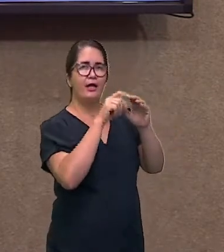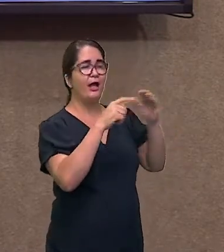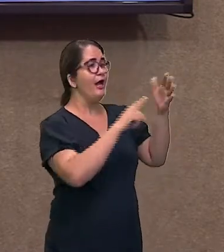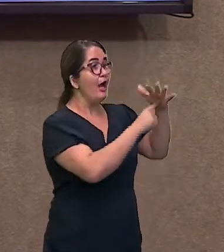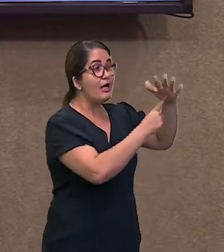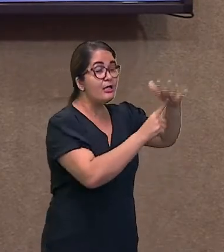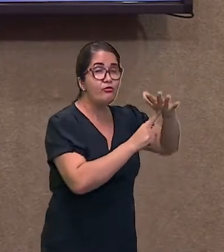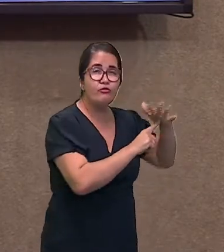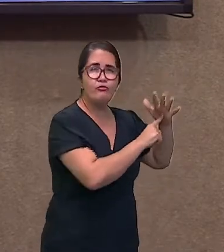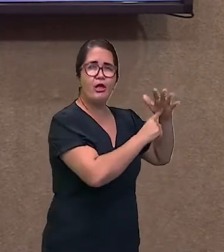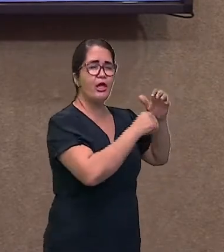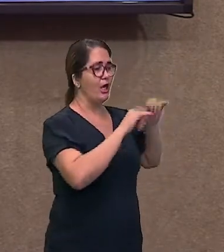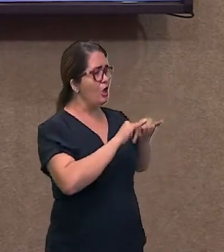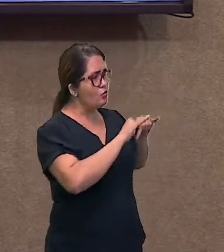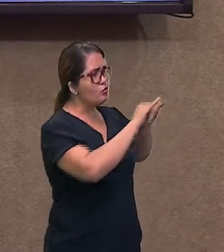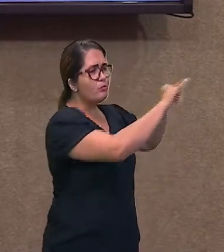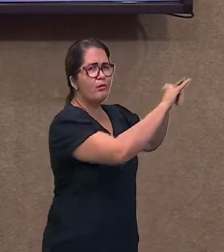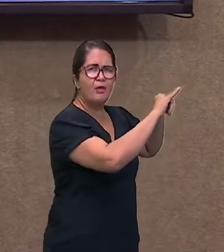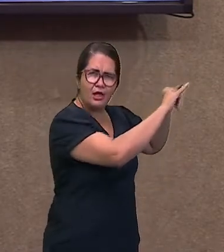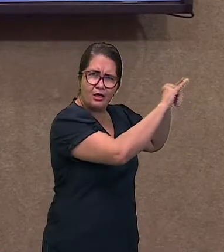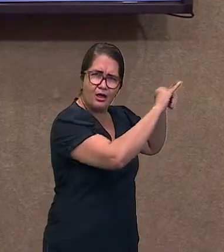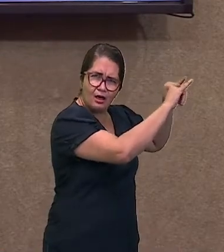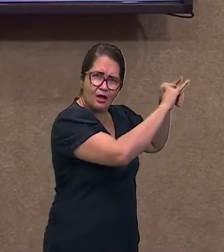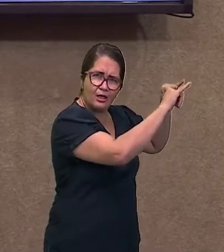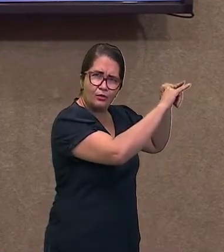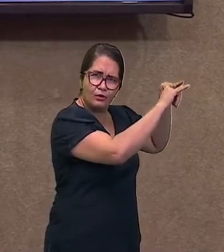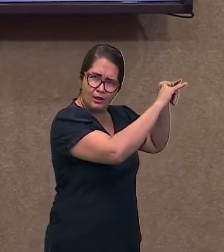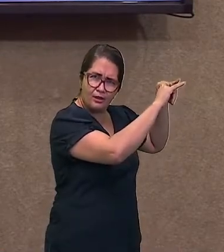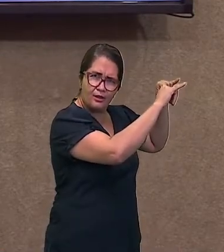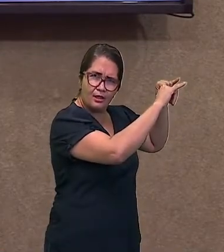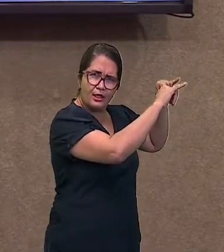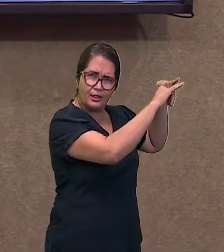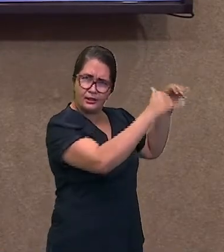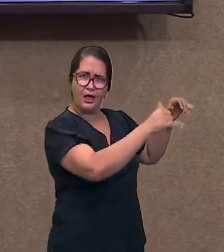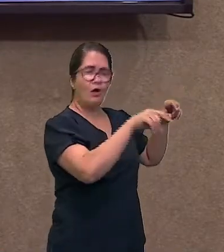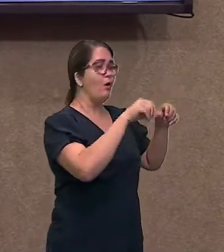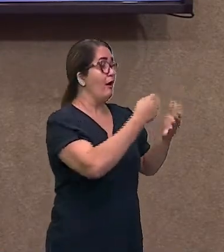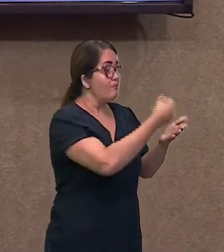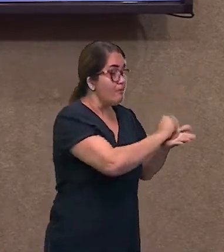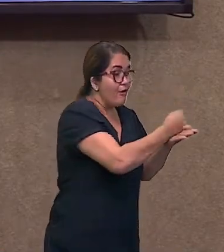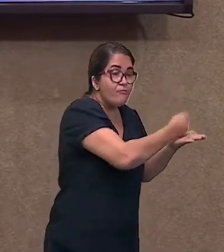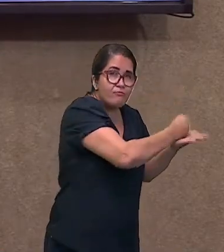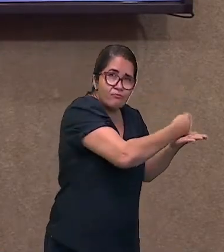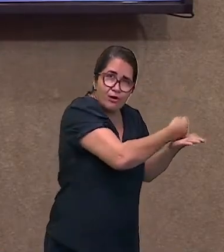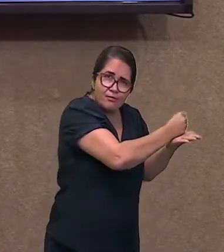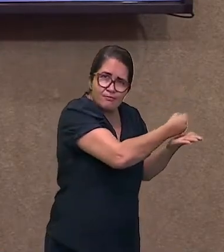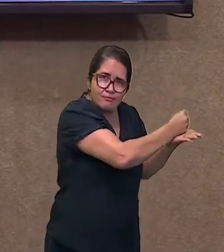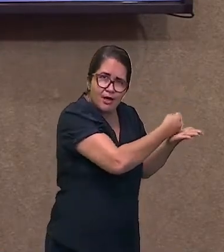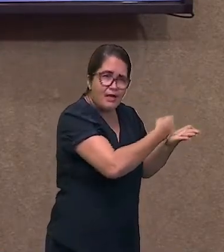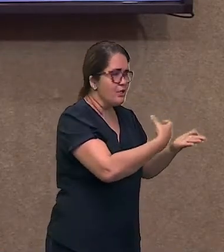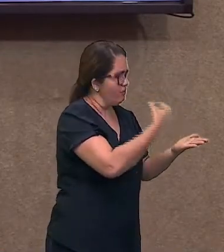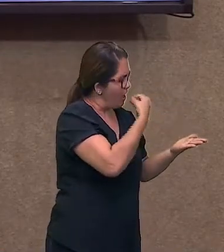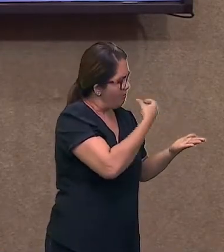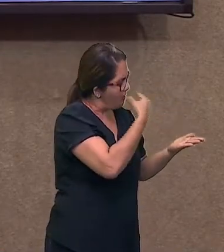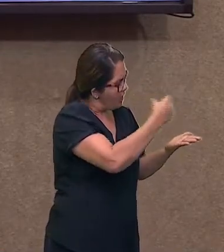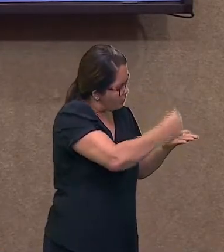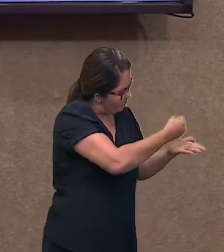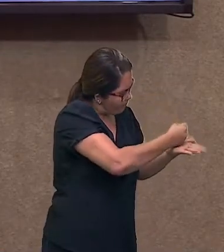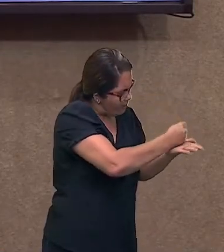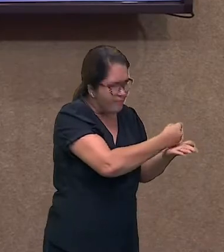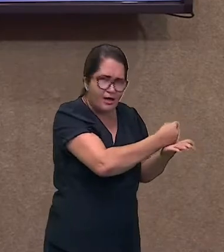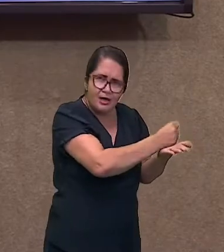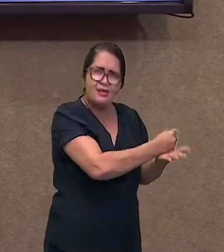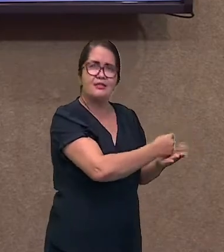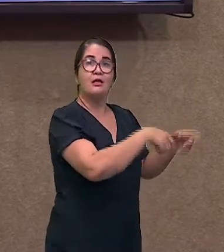supermercado onde a minha mãe faz as compras. Muitos dos nossos bairros têm agência bancária, então, ou seja, é o lugar onde